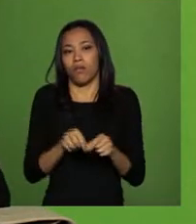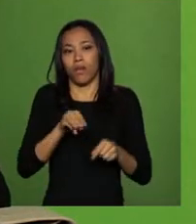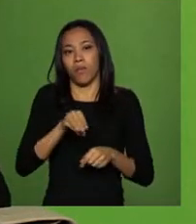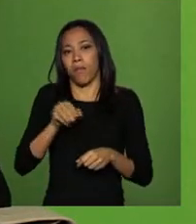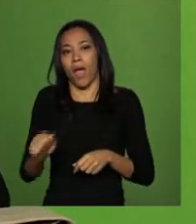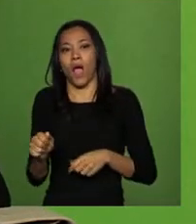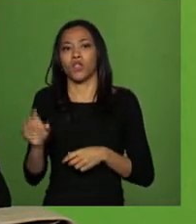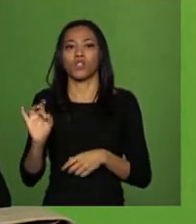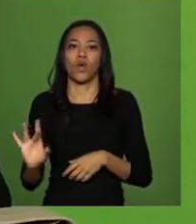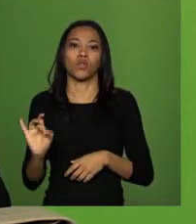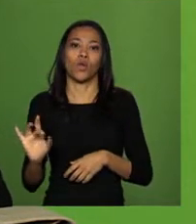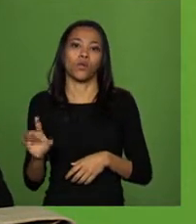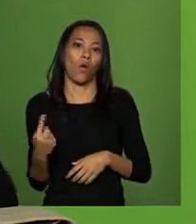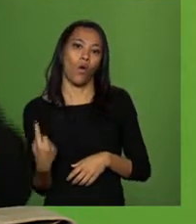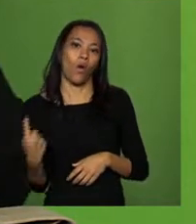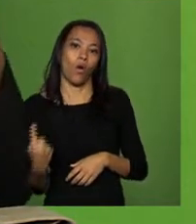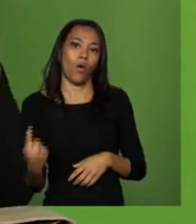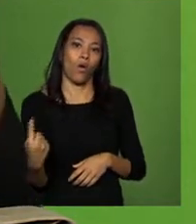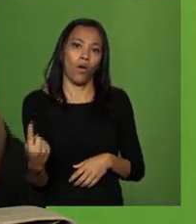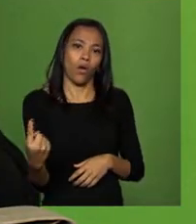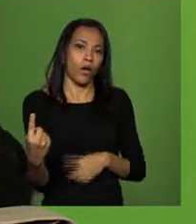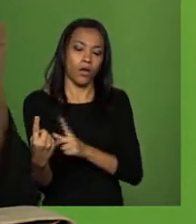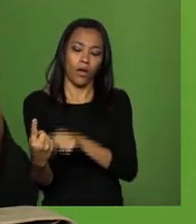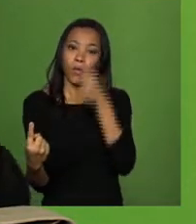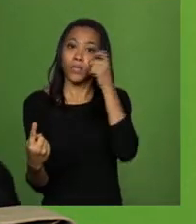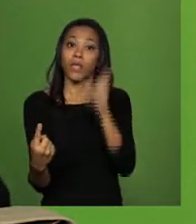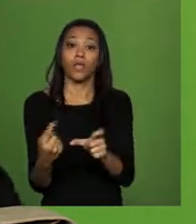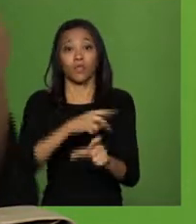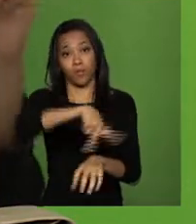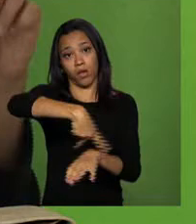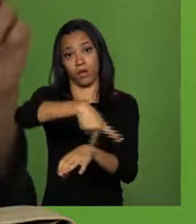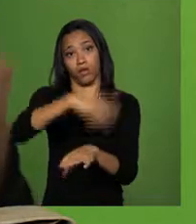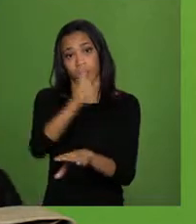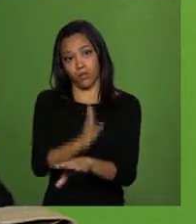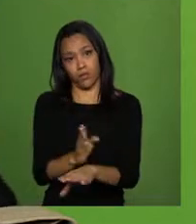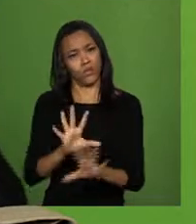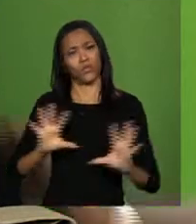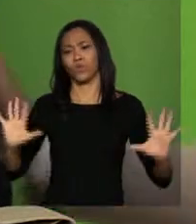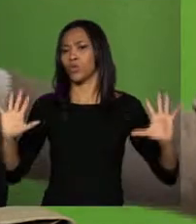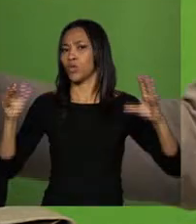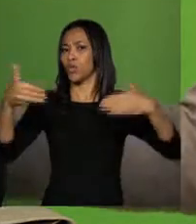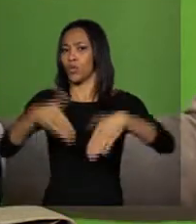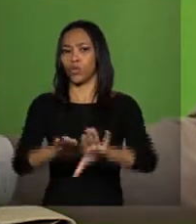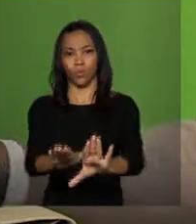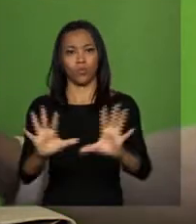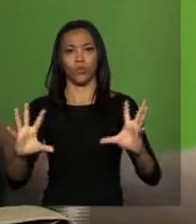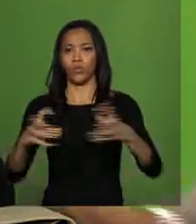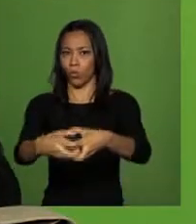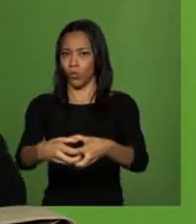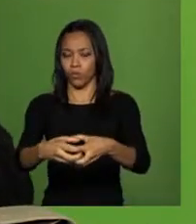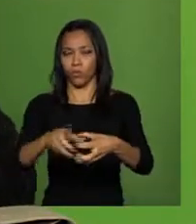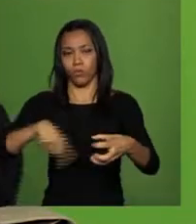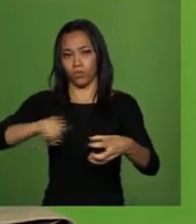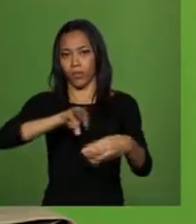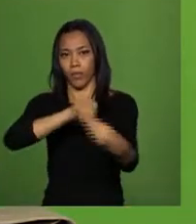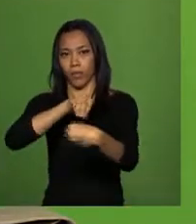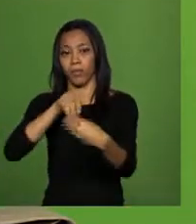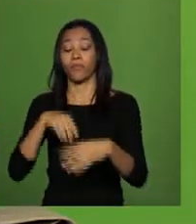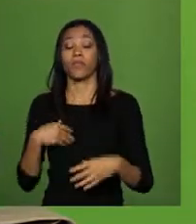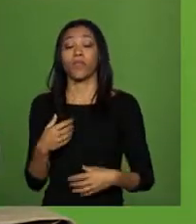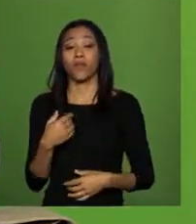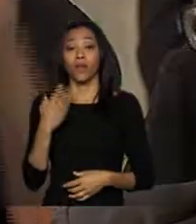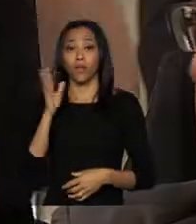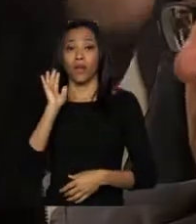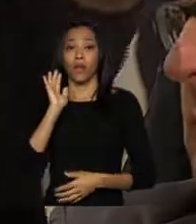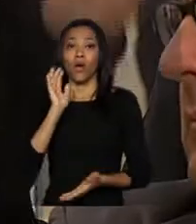nós não somos reféns de lobbies, não. Nós não somos reféns do interesse do país. É diferente. Inclui todos. Ministra, a última perguntinha, só para